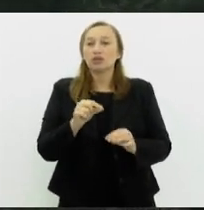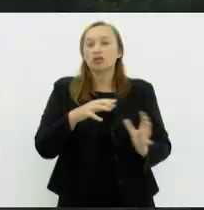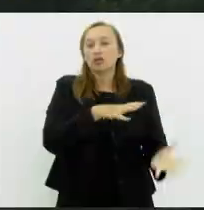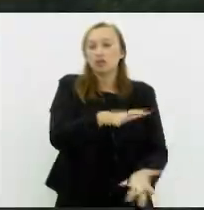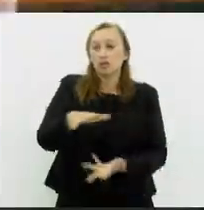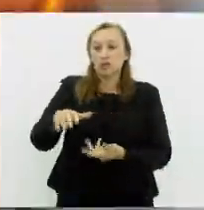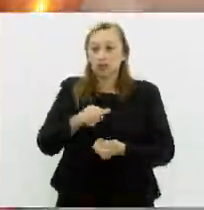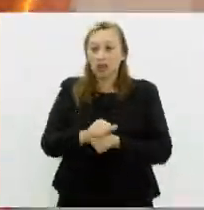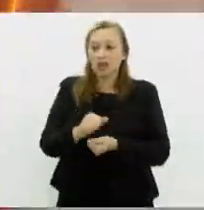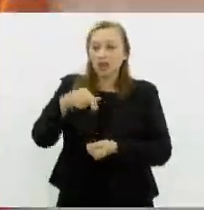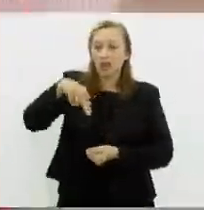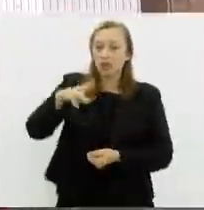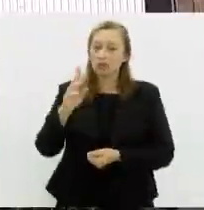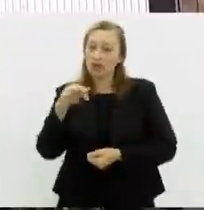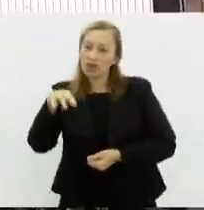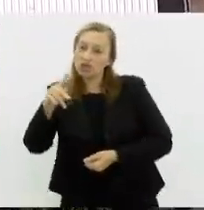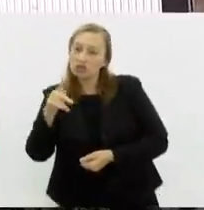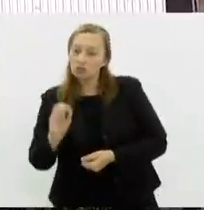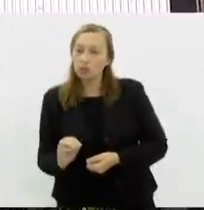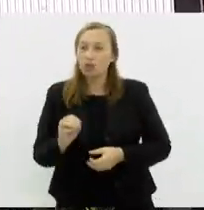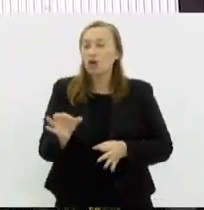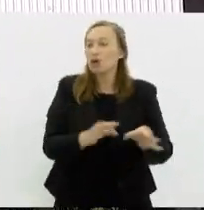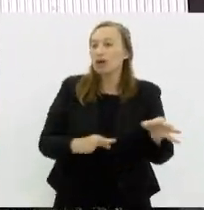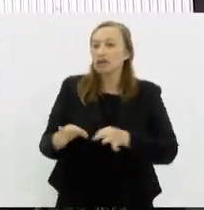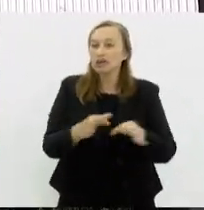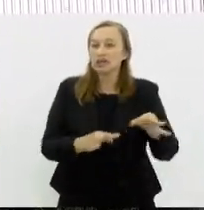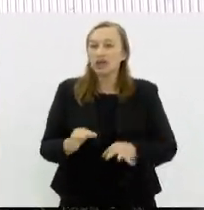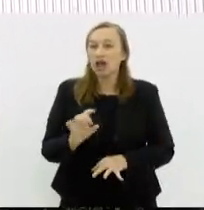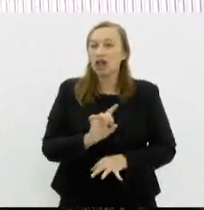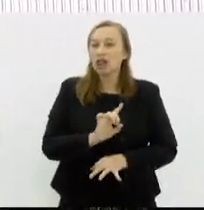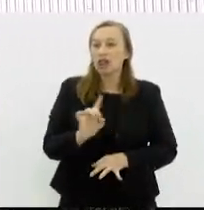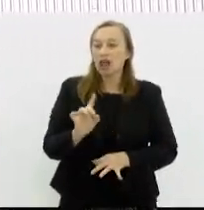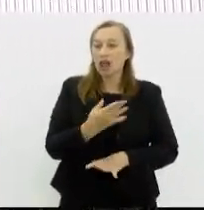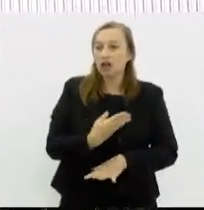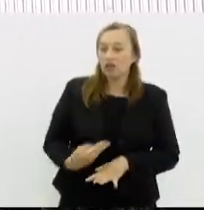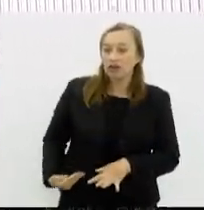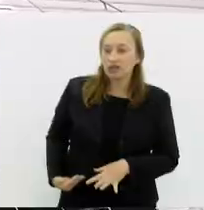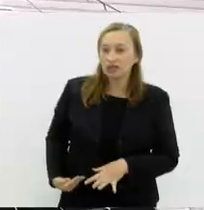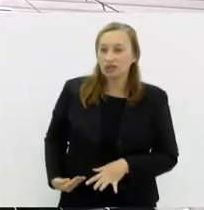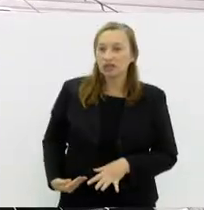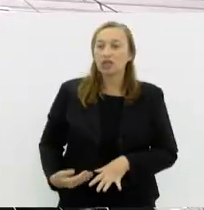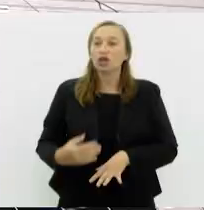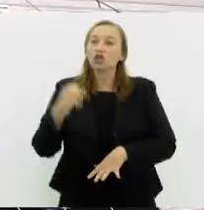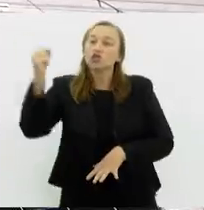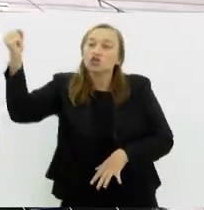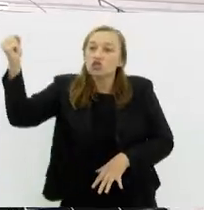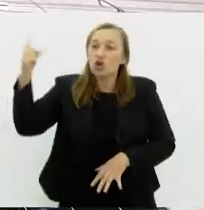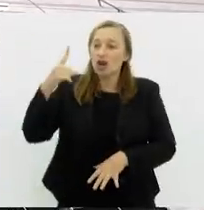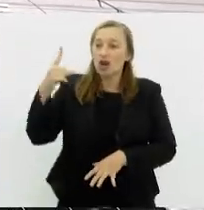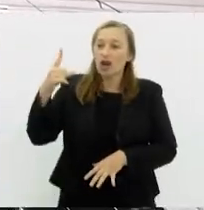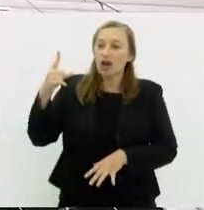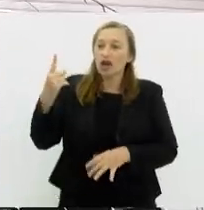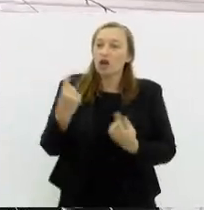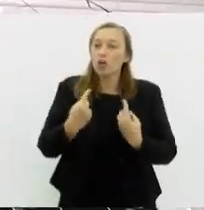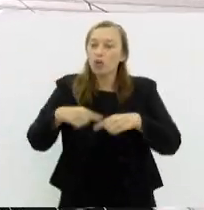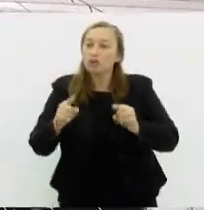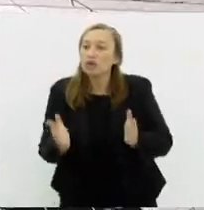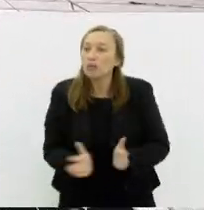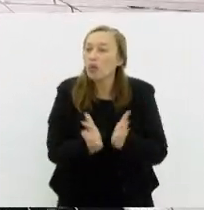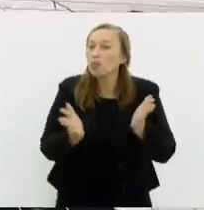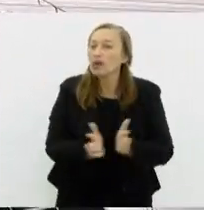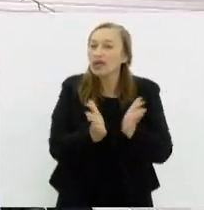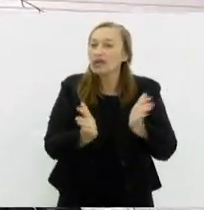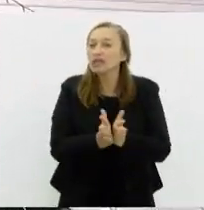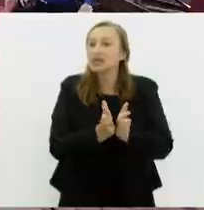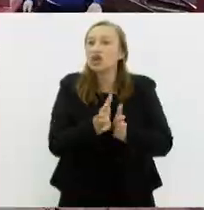da Unesco. A organização não governamental Revolu Solar, que combate a pobreza energética e busca uma transição